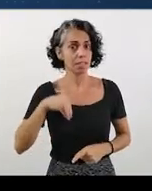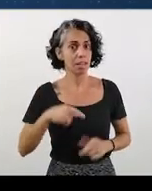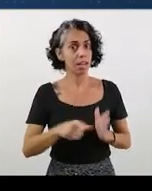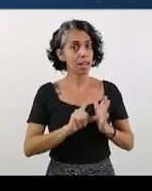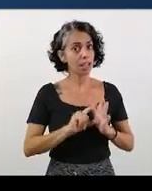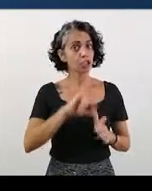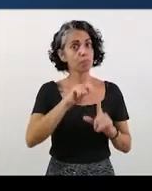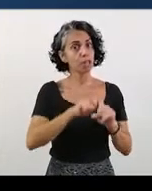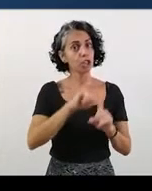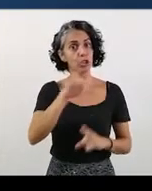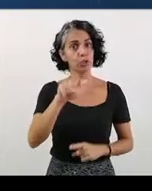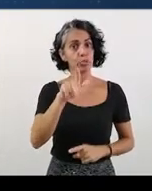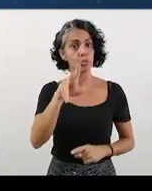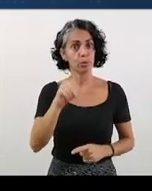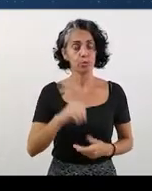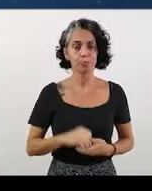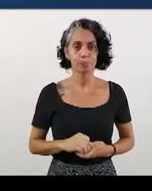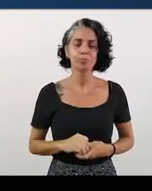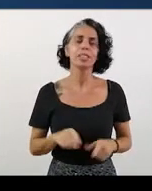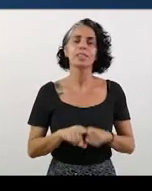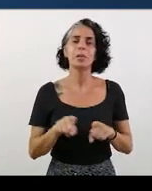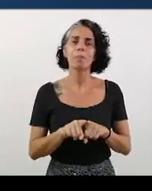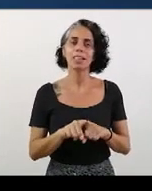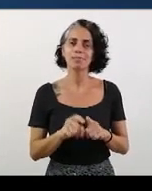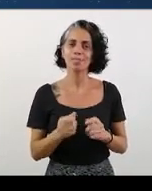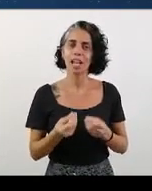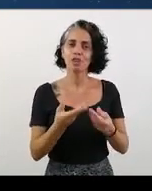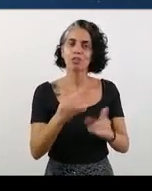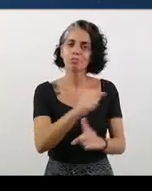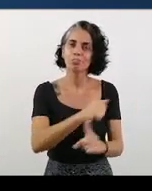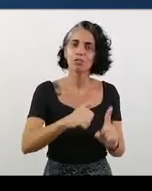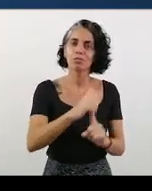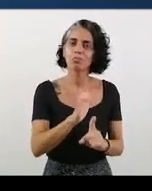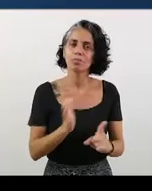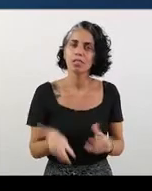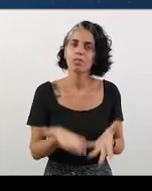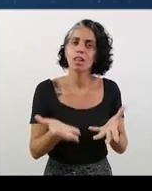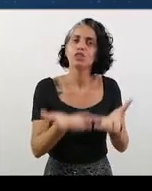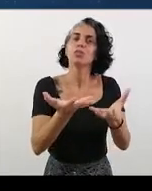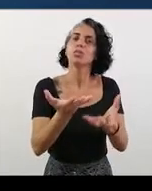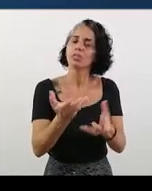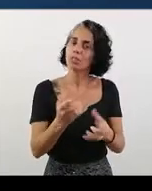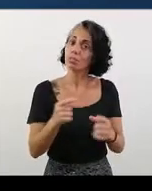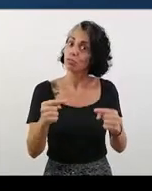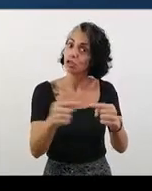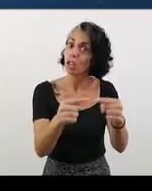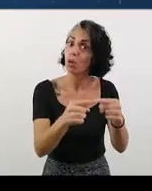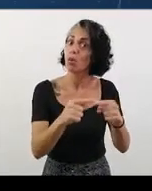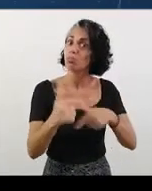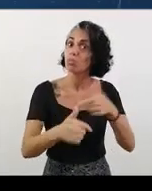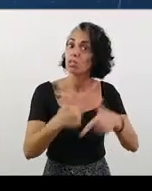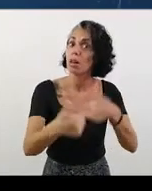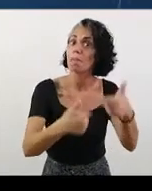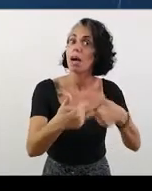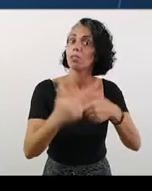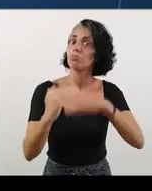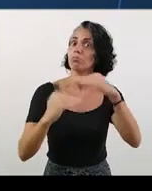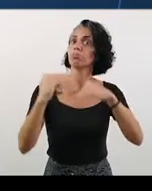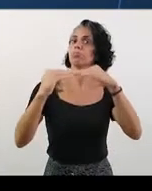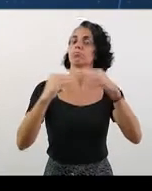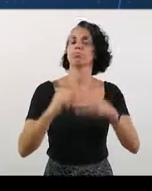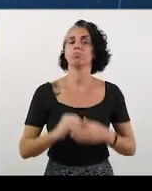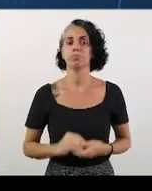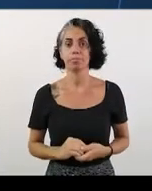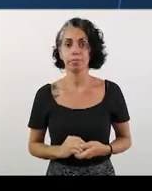mês de julho. Retomar os sistemas de meritocracia por meio do programa Acordo de Resultados, que assegurava bônus por desempenho.